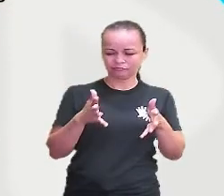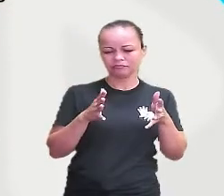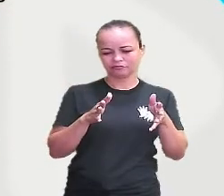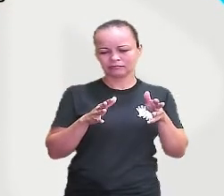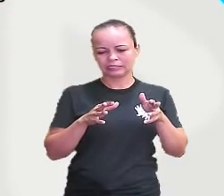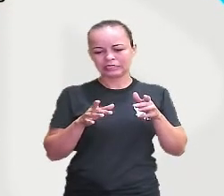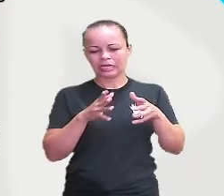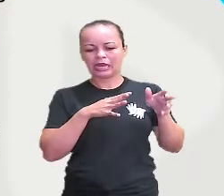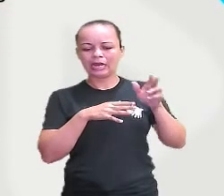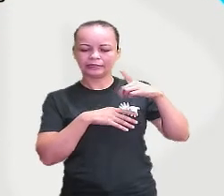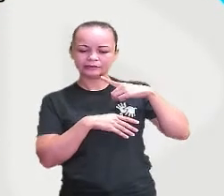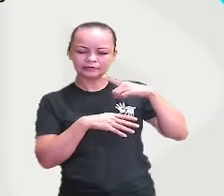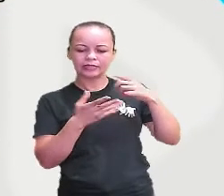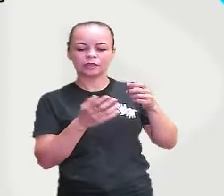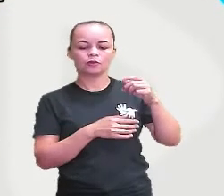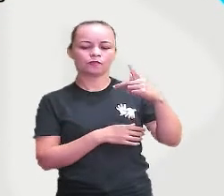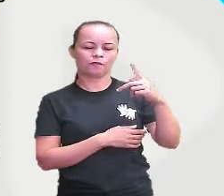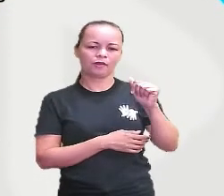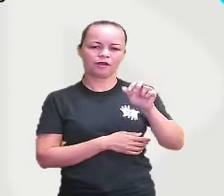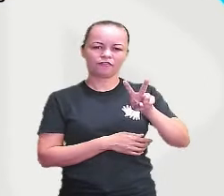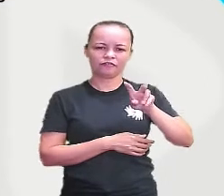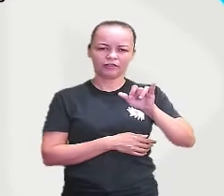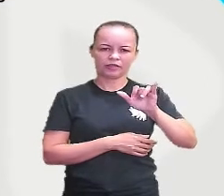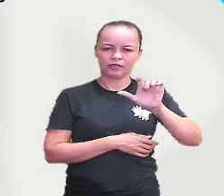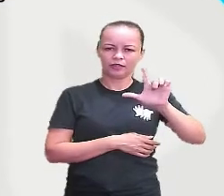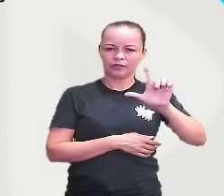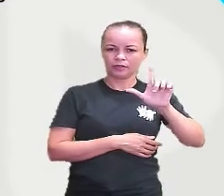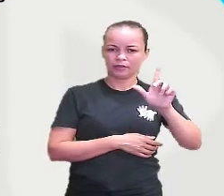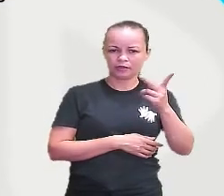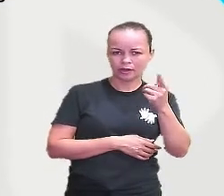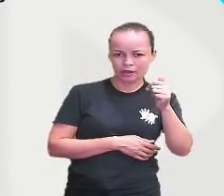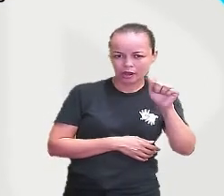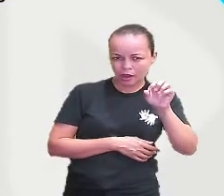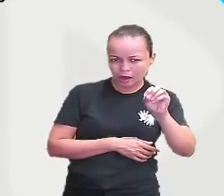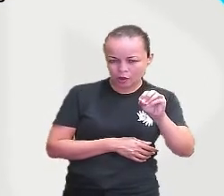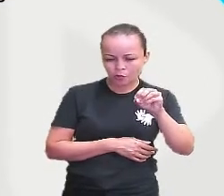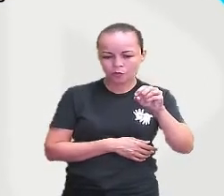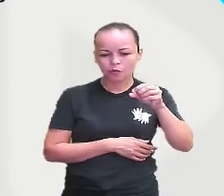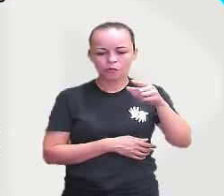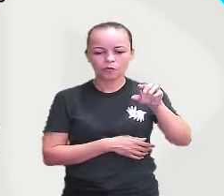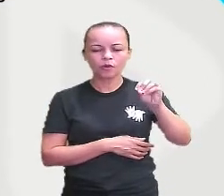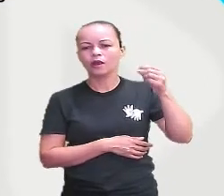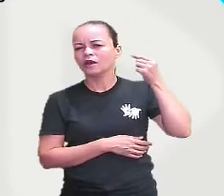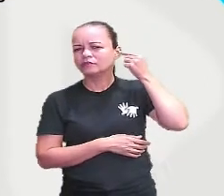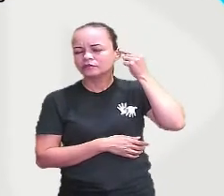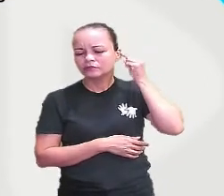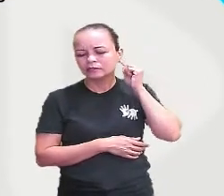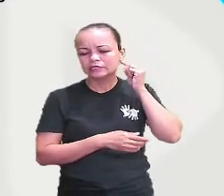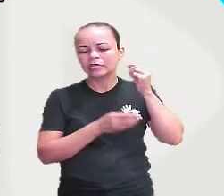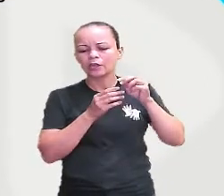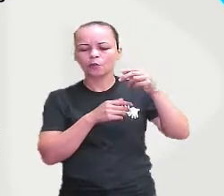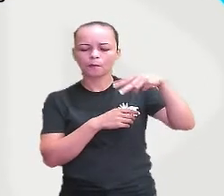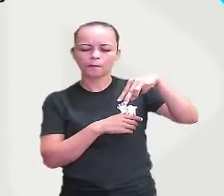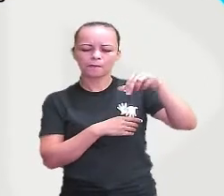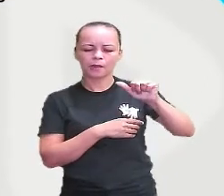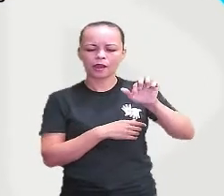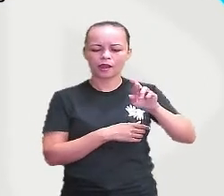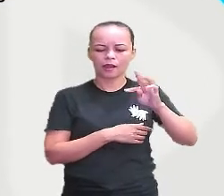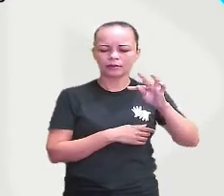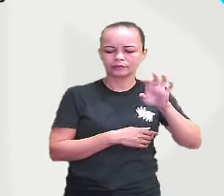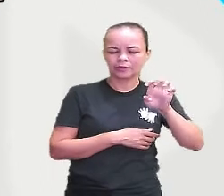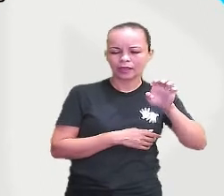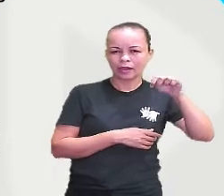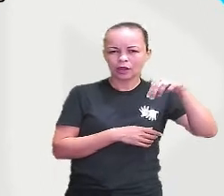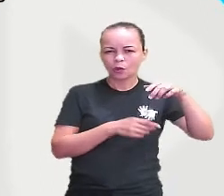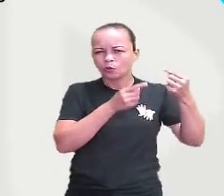E aí tem o pavilhão, que é essa parte que fica para fora da orelha. Tem o martelo, que é um órgão lá dentro. Tem um órgão